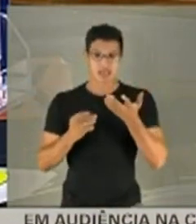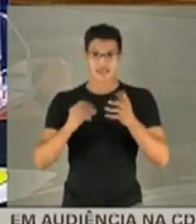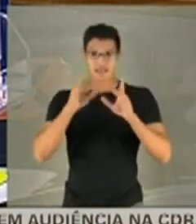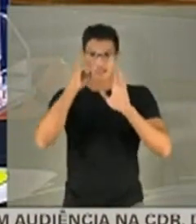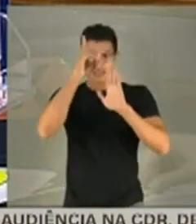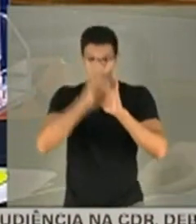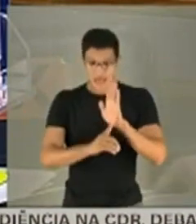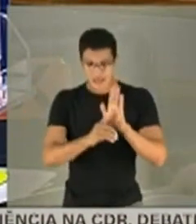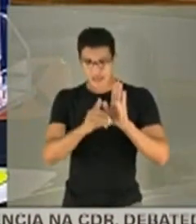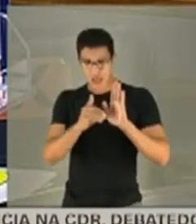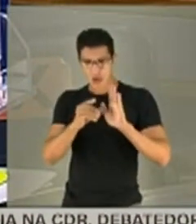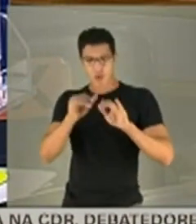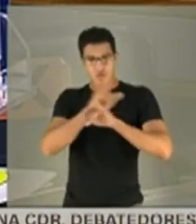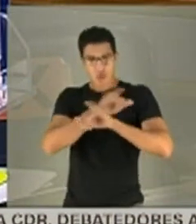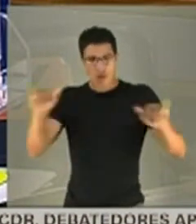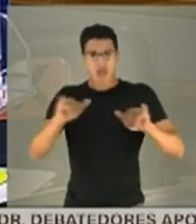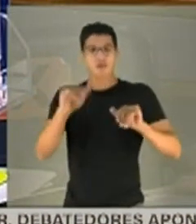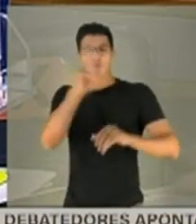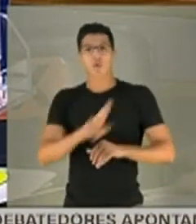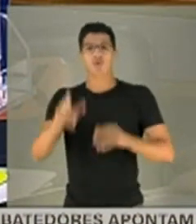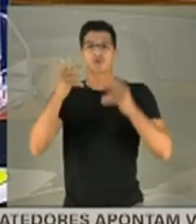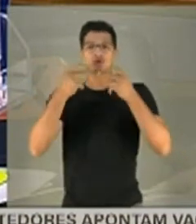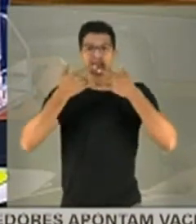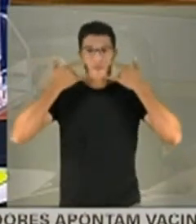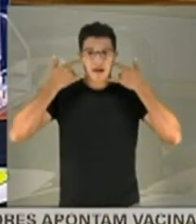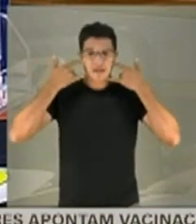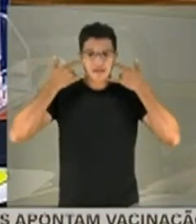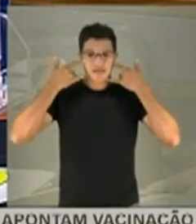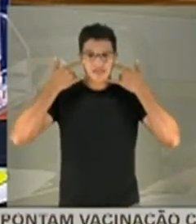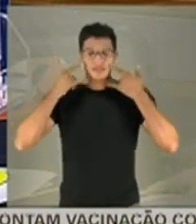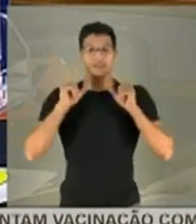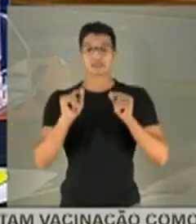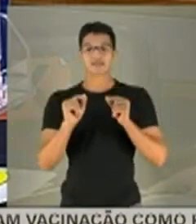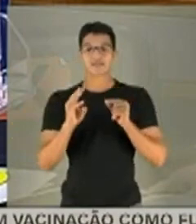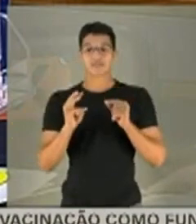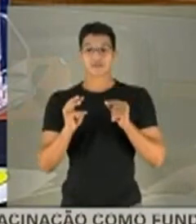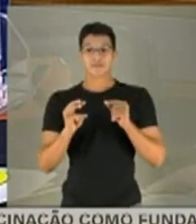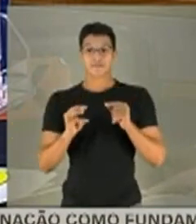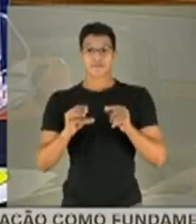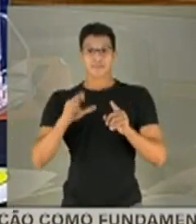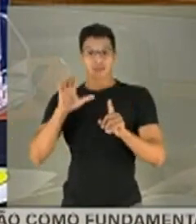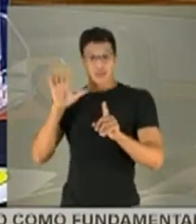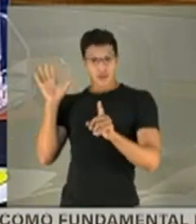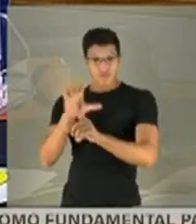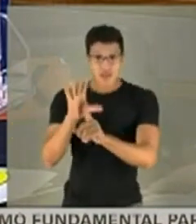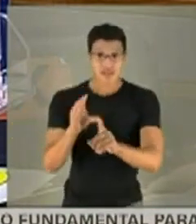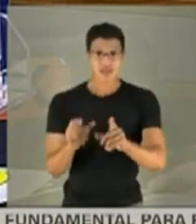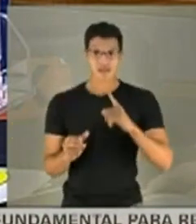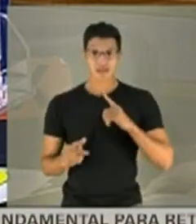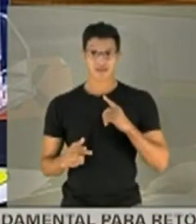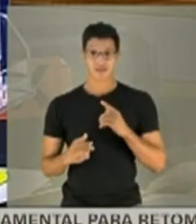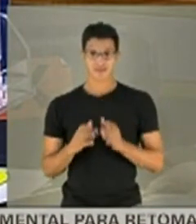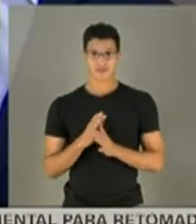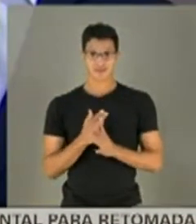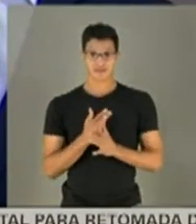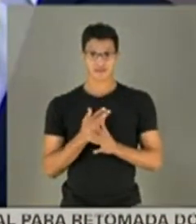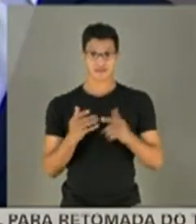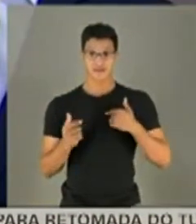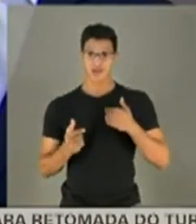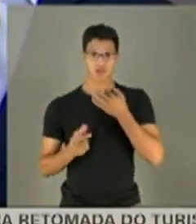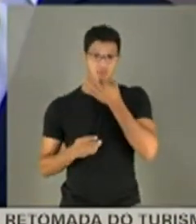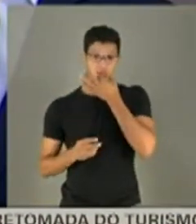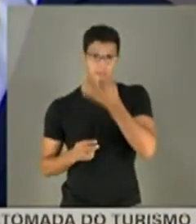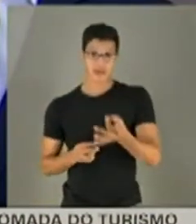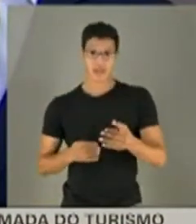declarações contra o uso de máscaras, a senhora não acha que influem os brasileiros? não vou opinar